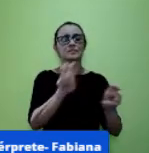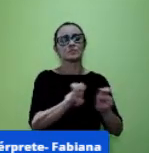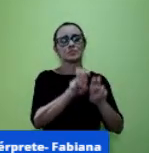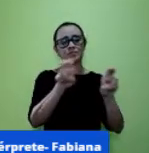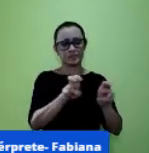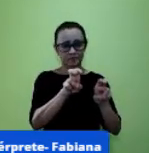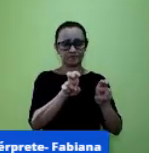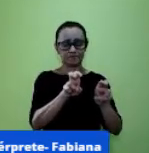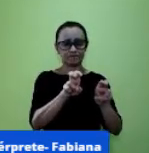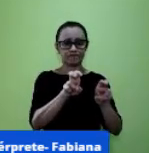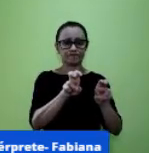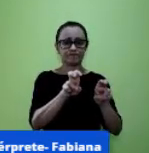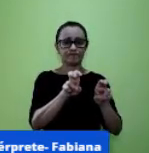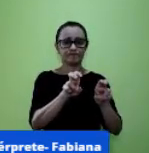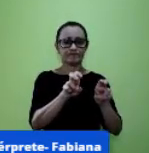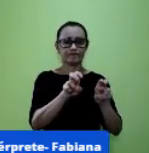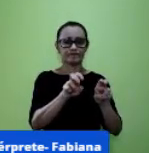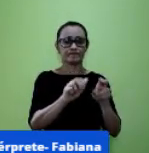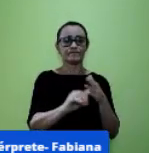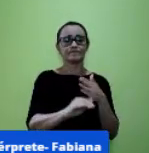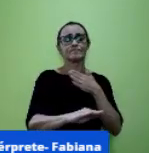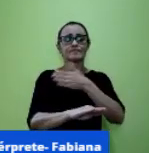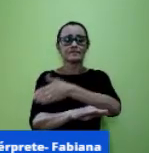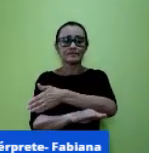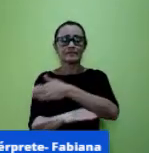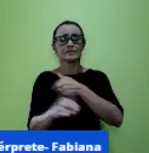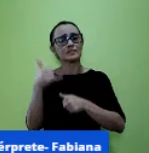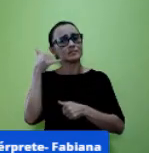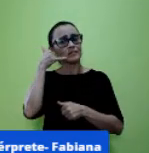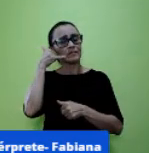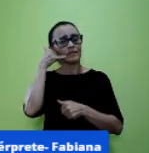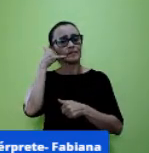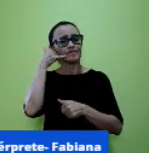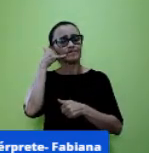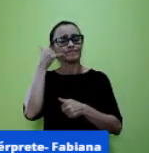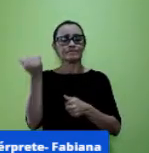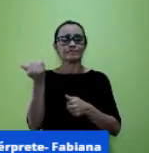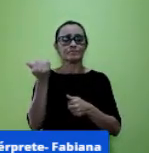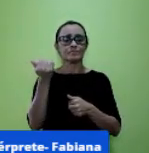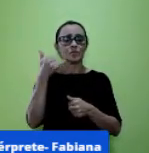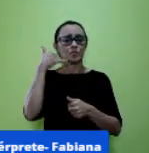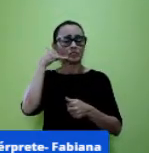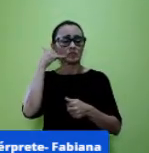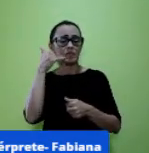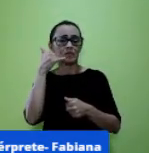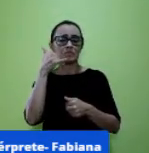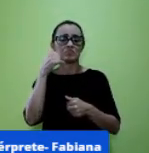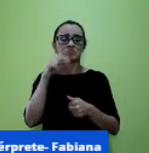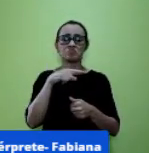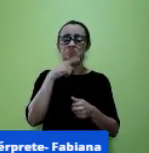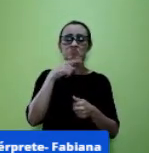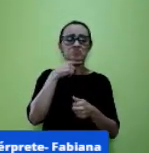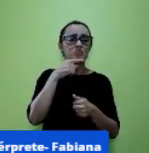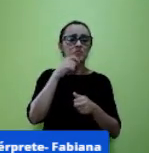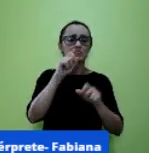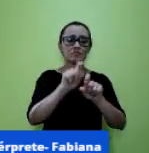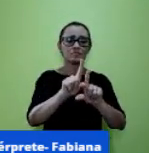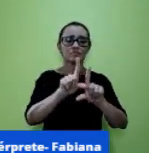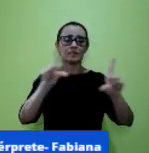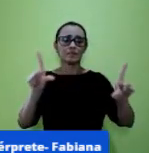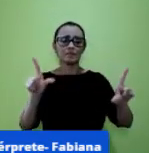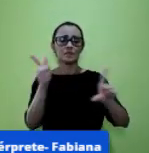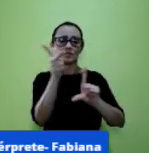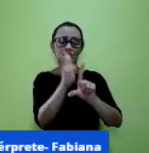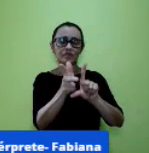celular o celular do pai não vai conseguir abrir um vídeo ou então vamos melhorar um áudio ou